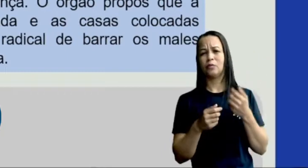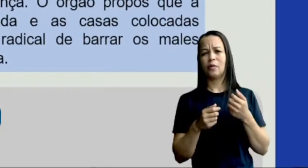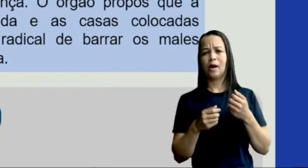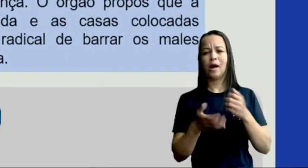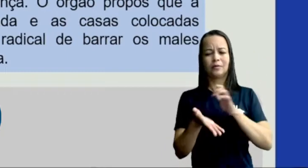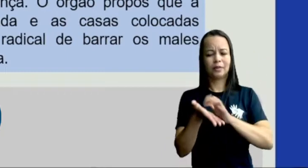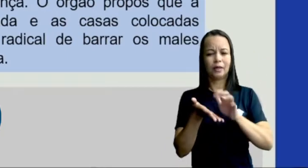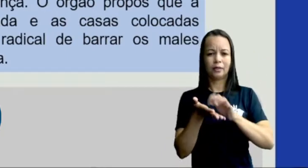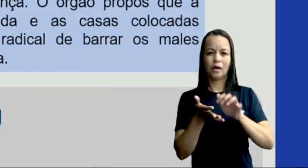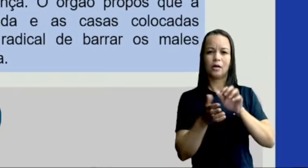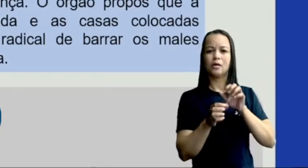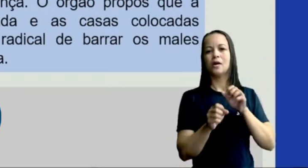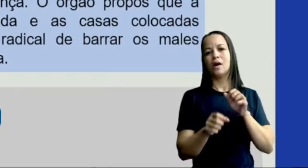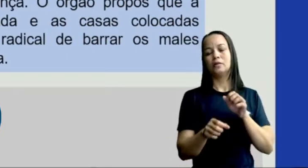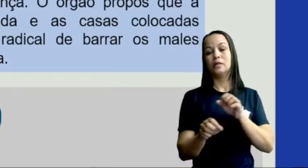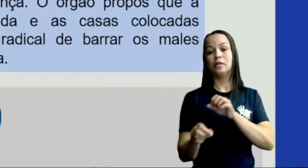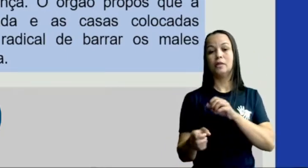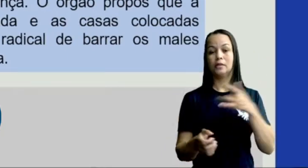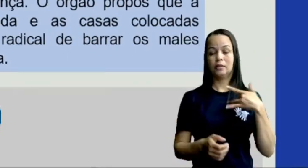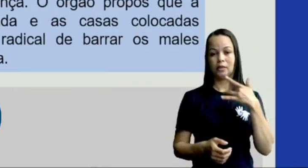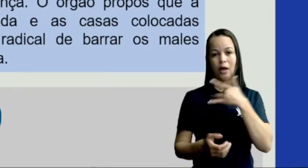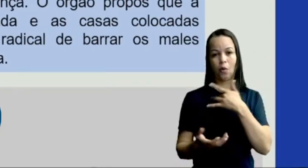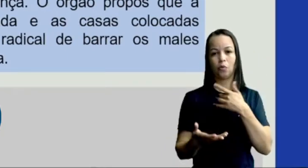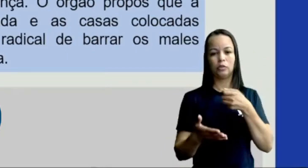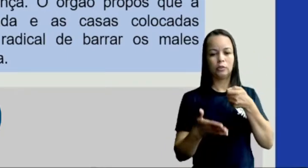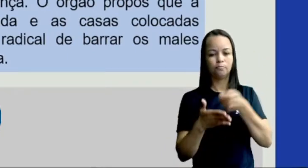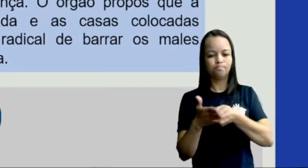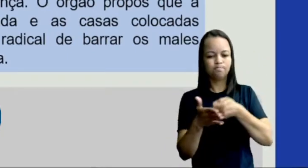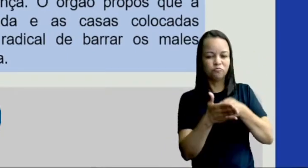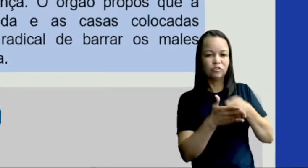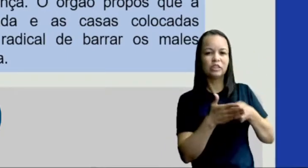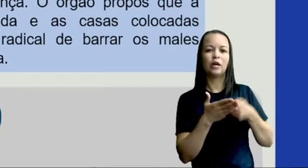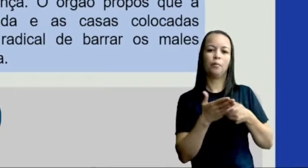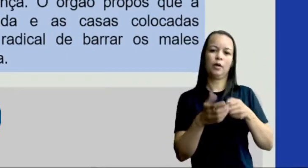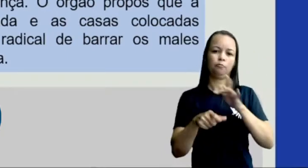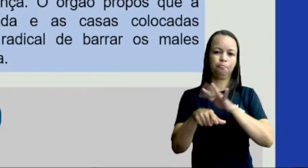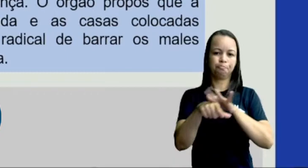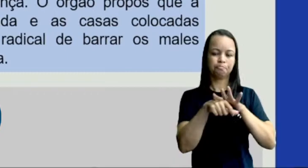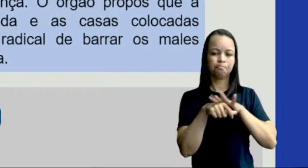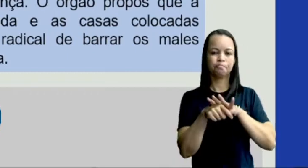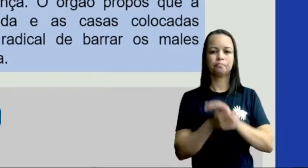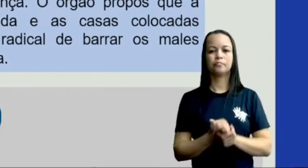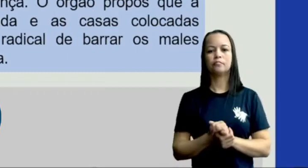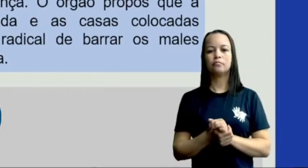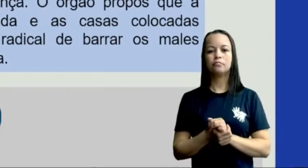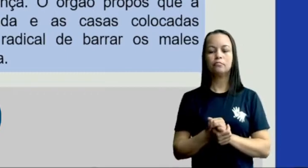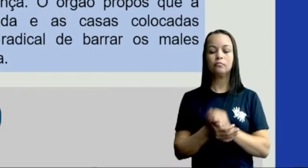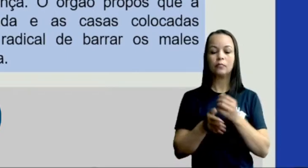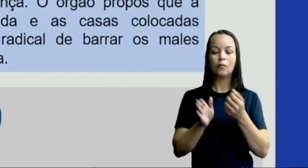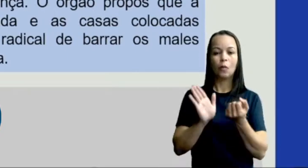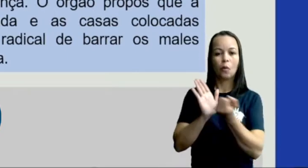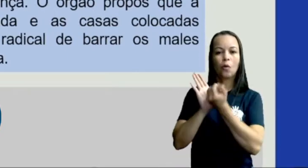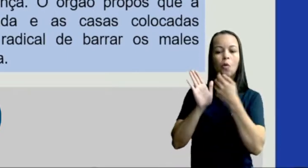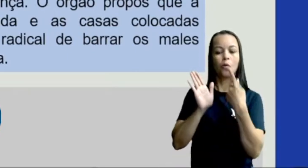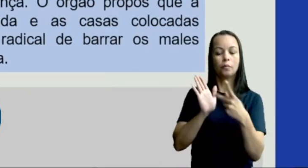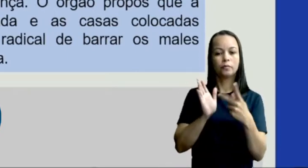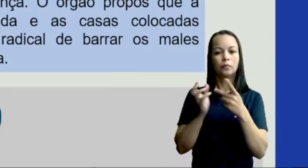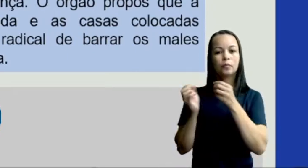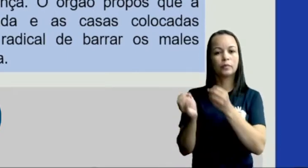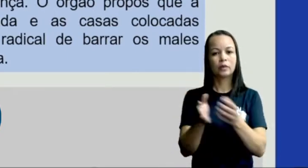chegando a expulsar a comitiva de enfrentamento à doença. O órgão propôs que a cidade fosse